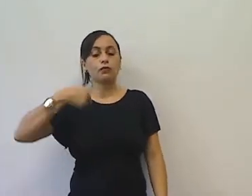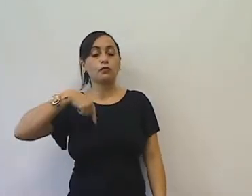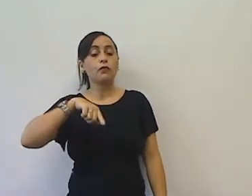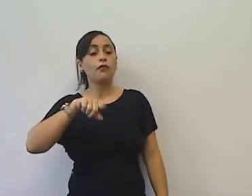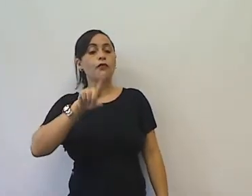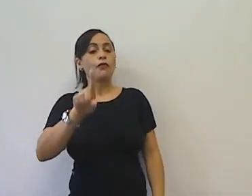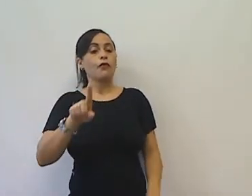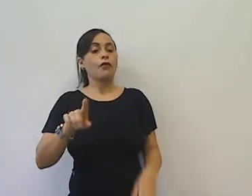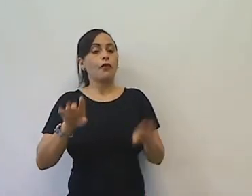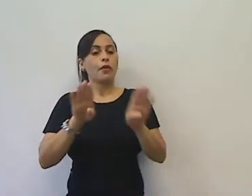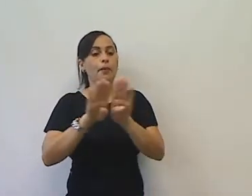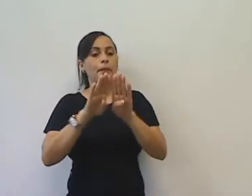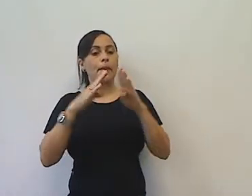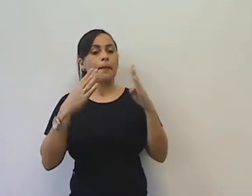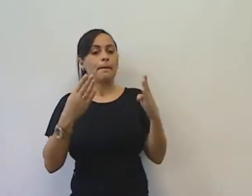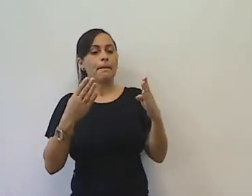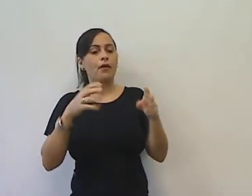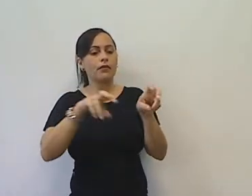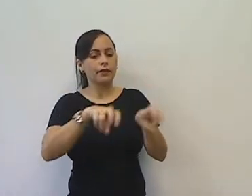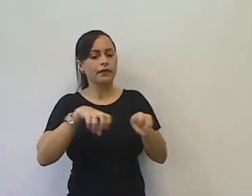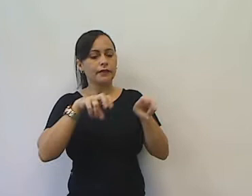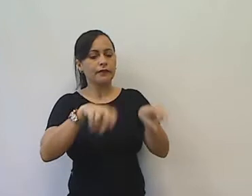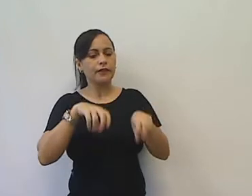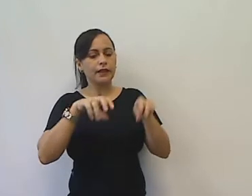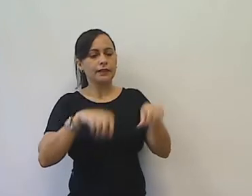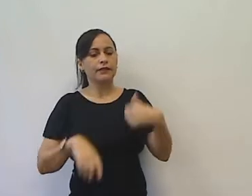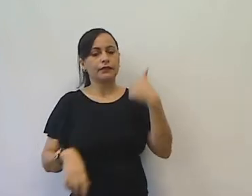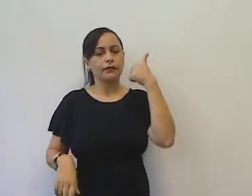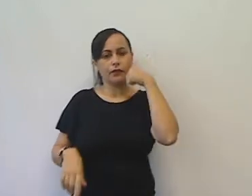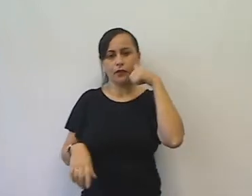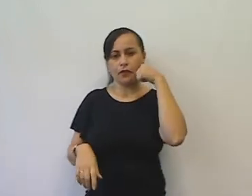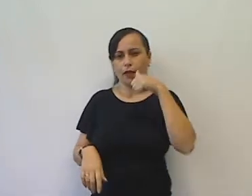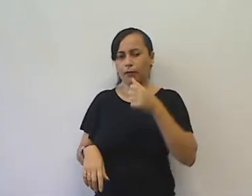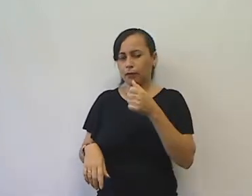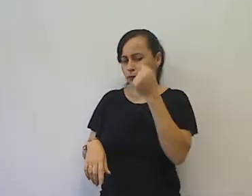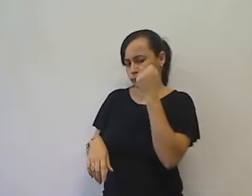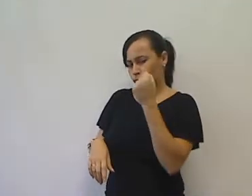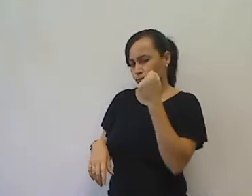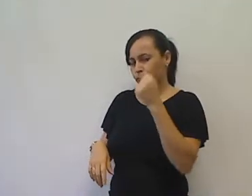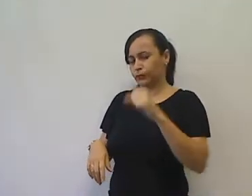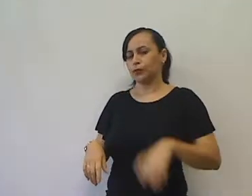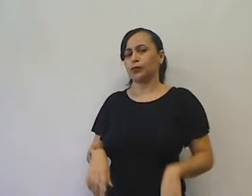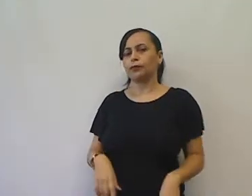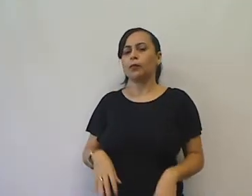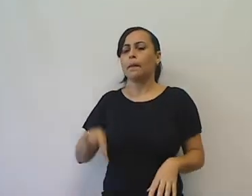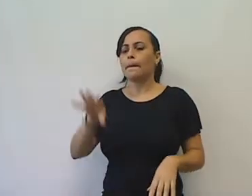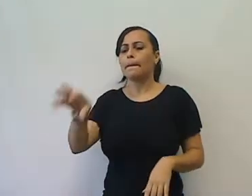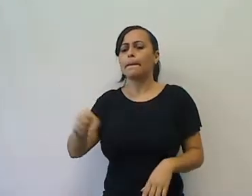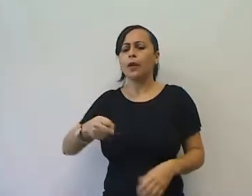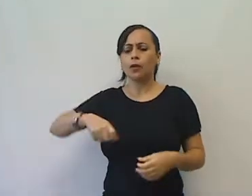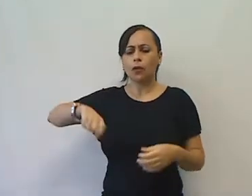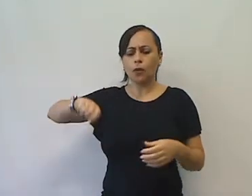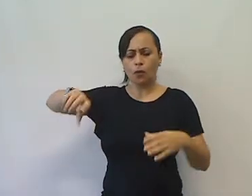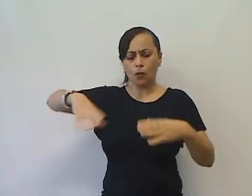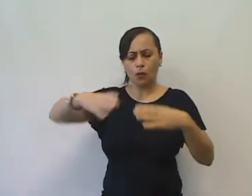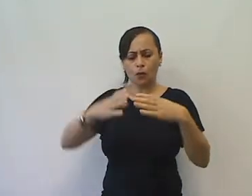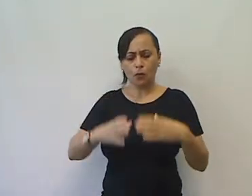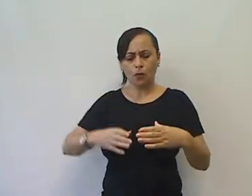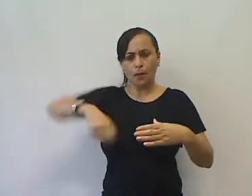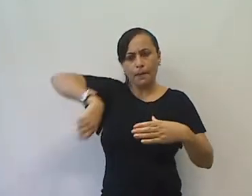Agromecilda. Juntou uma panela, juntou uma colher de pau e uma